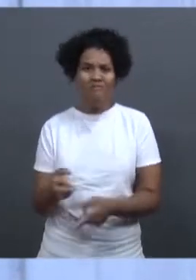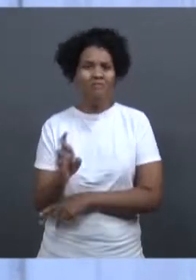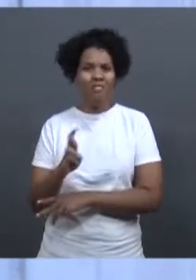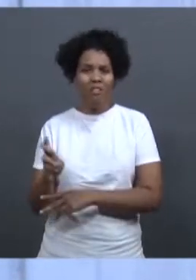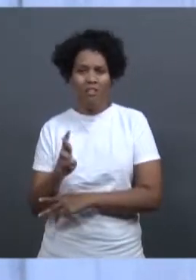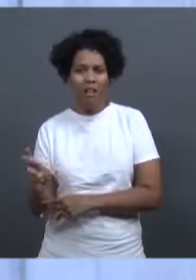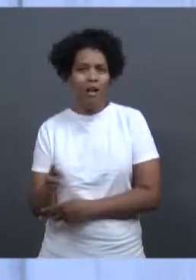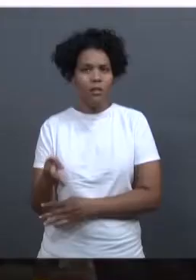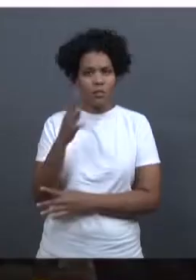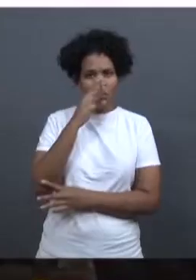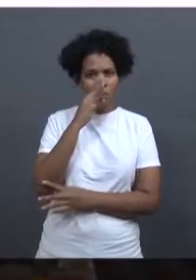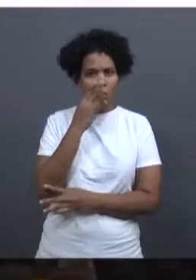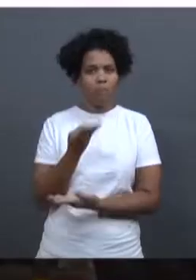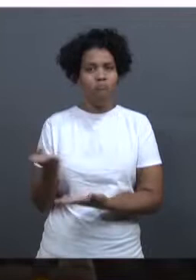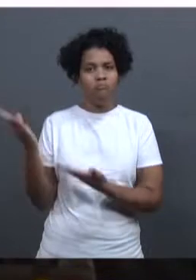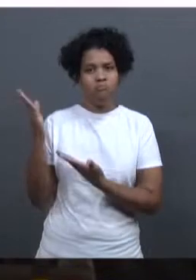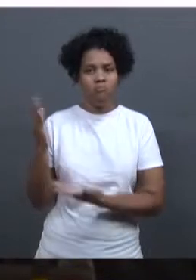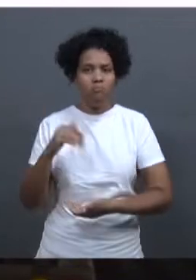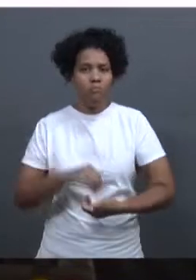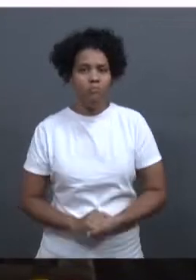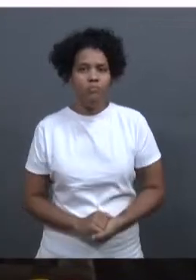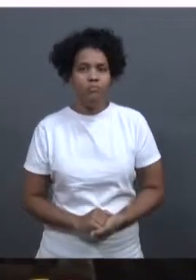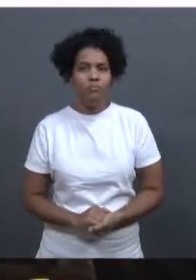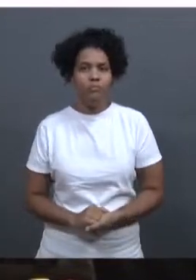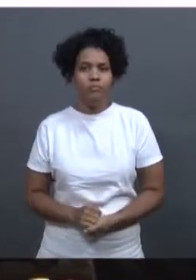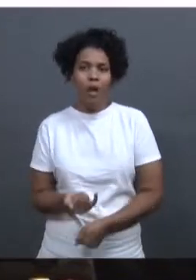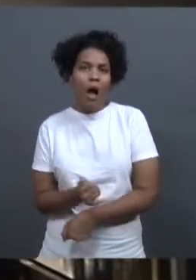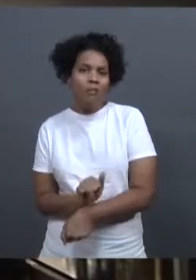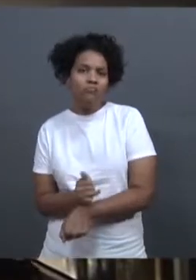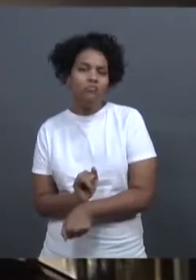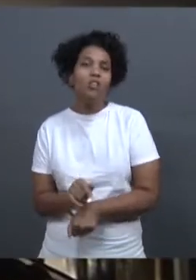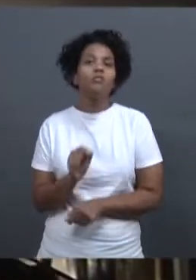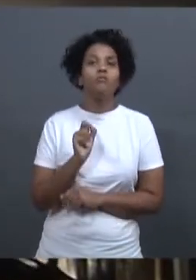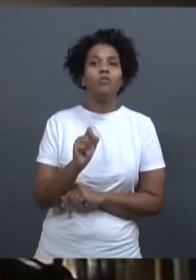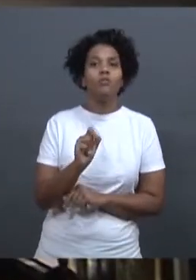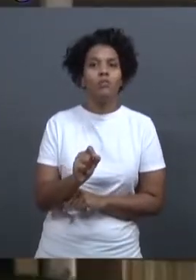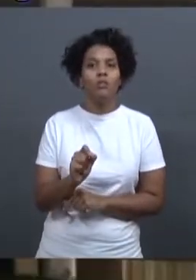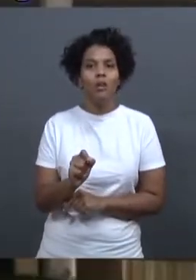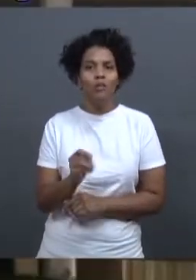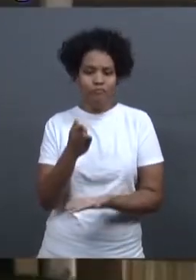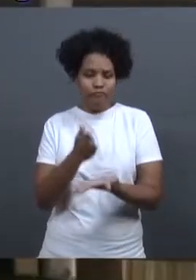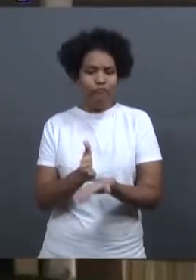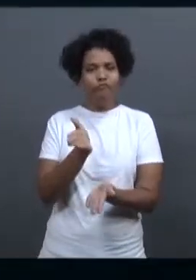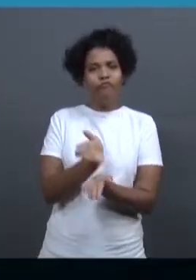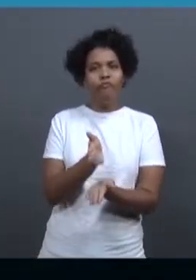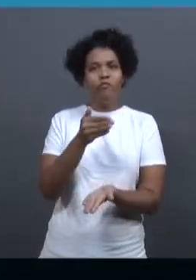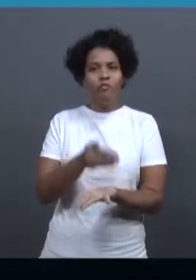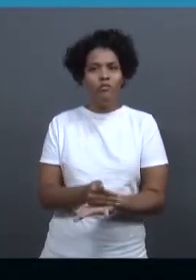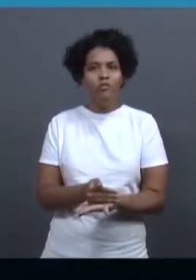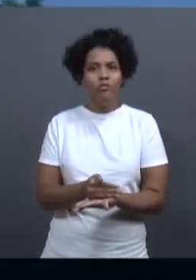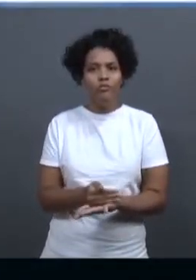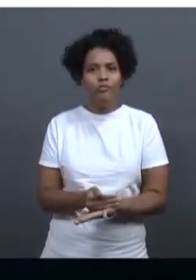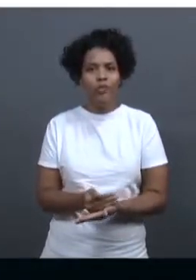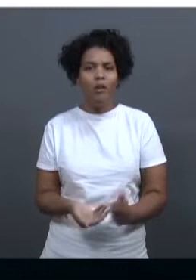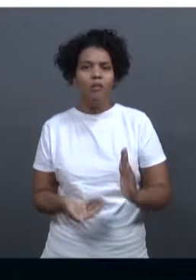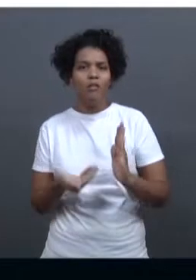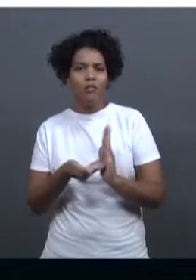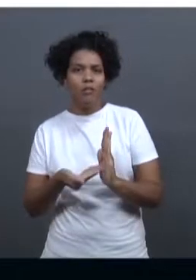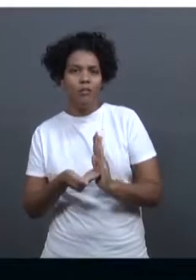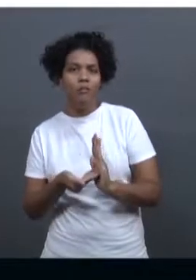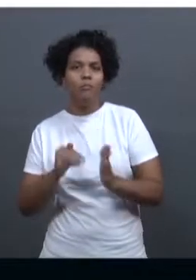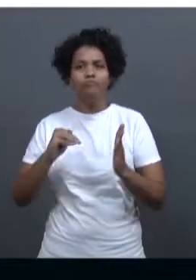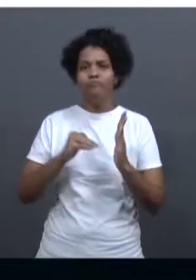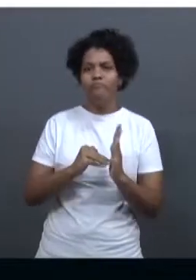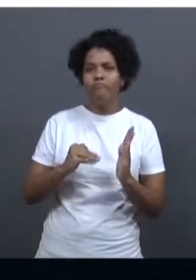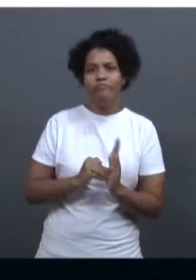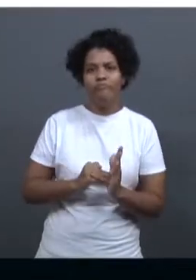reportagem. A estratégia foi dividir as pautas entre a Câmara e o Senado. Os deputados começam pelas